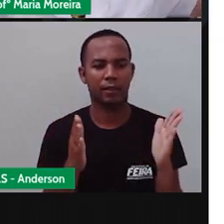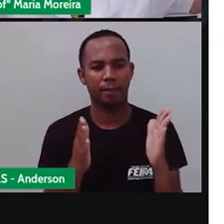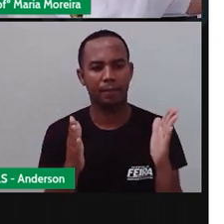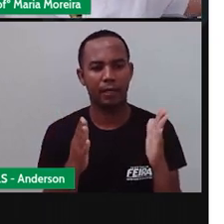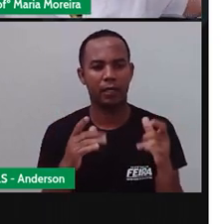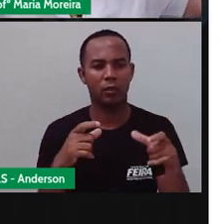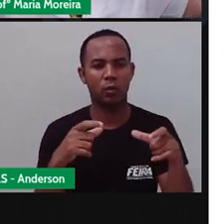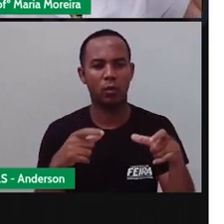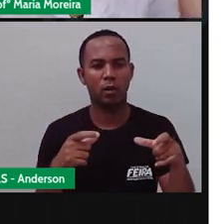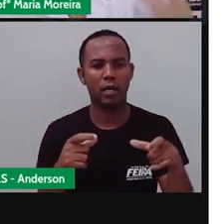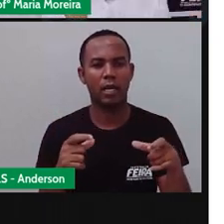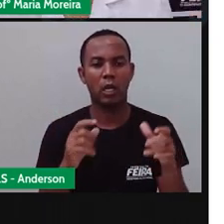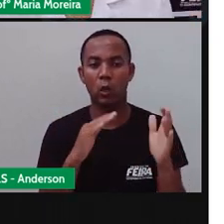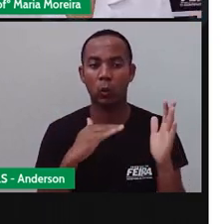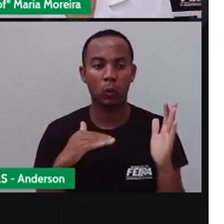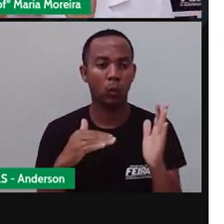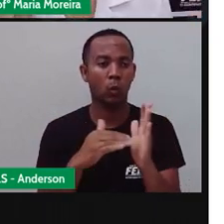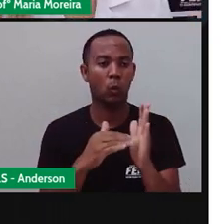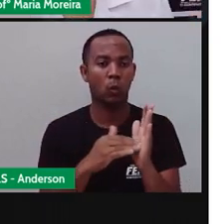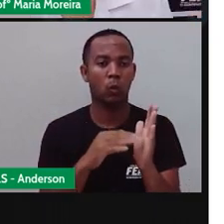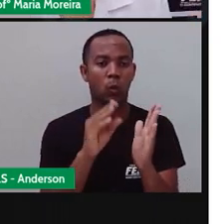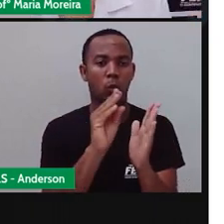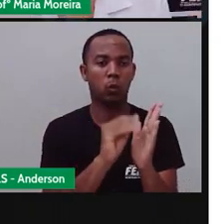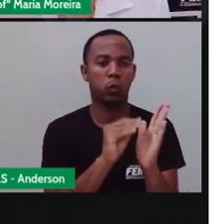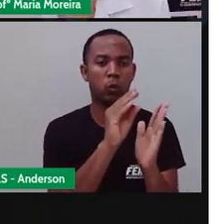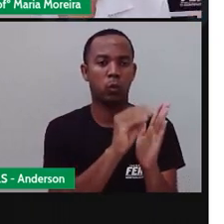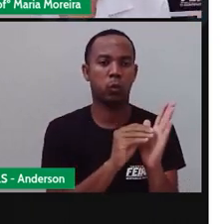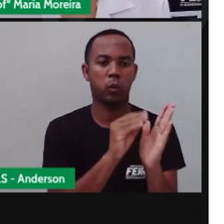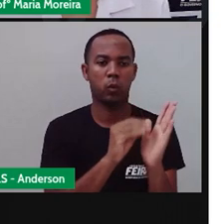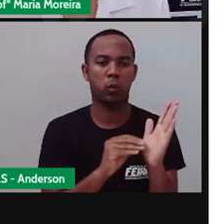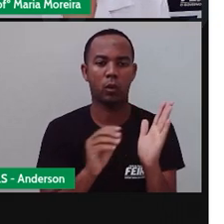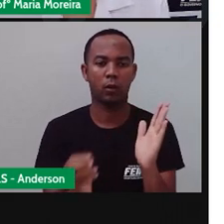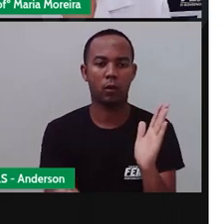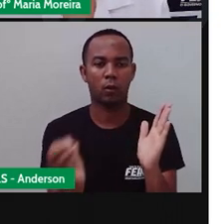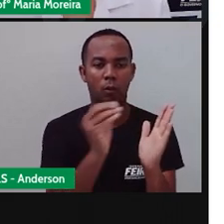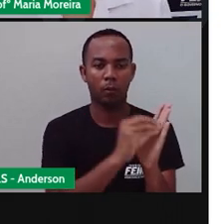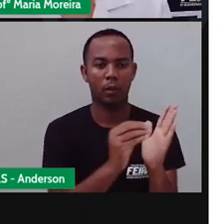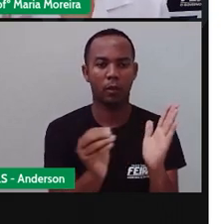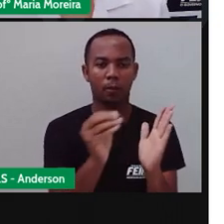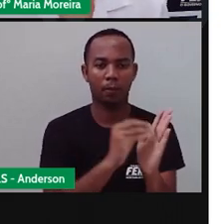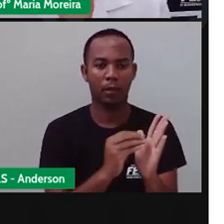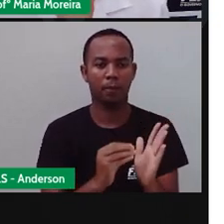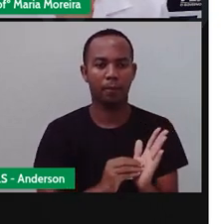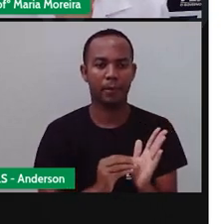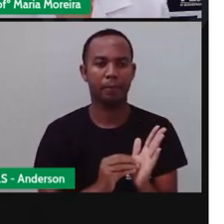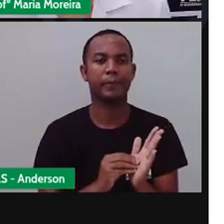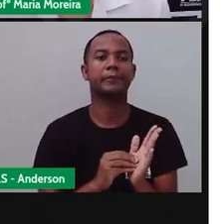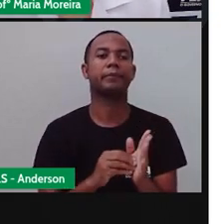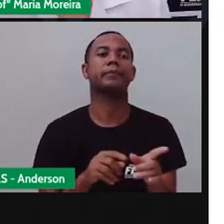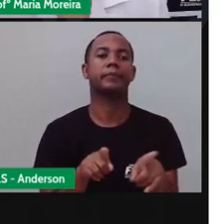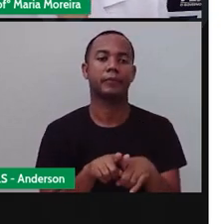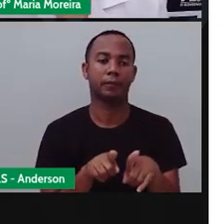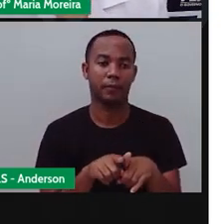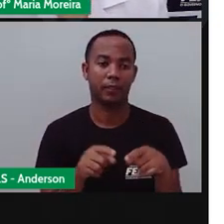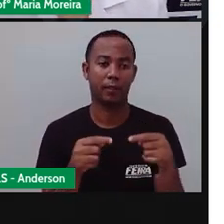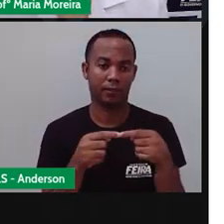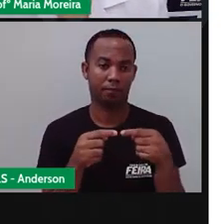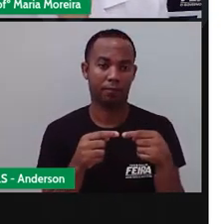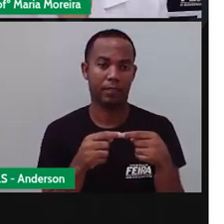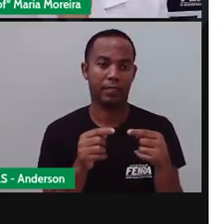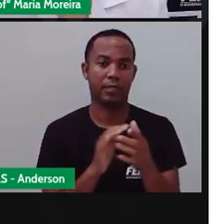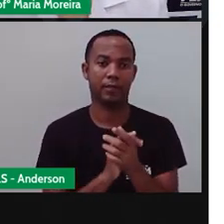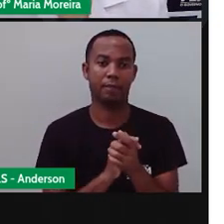Não. Eu preciso de proporção. E isso aí, na verdade, é um conceito muito utilizado em que vai fazer